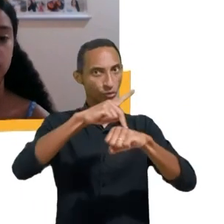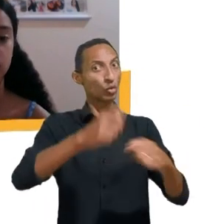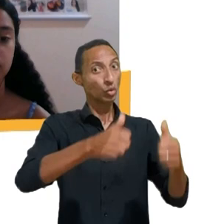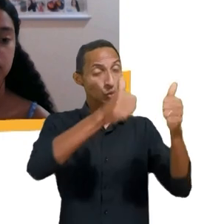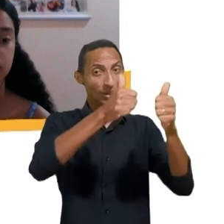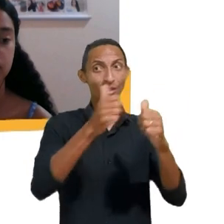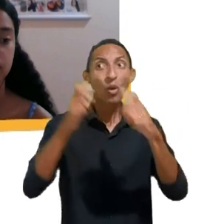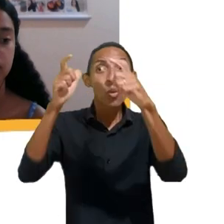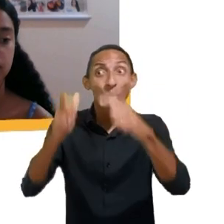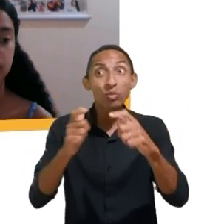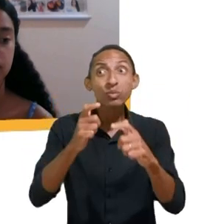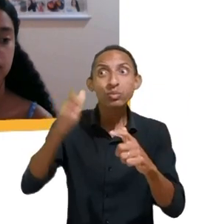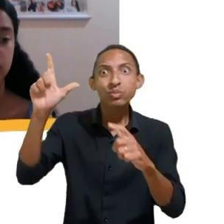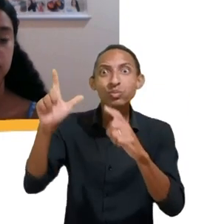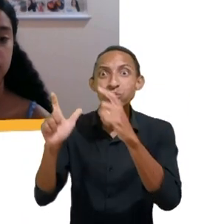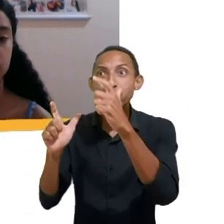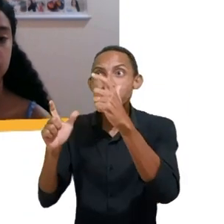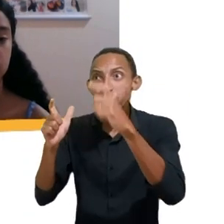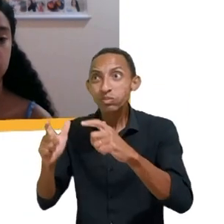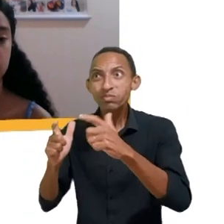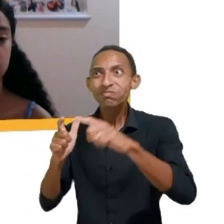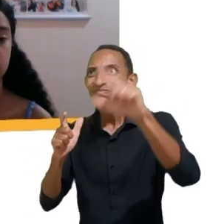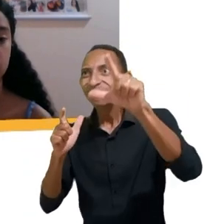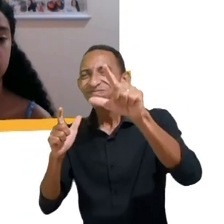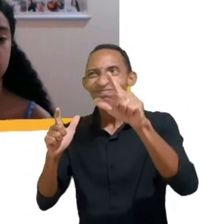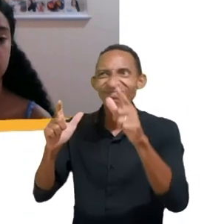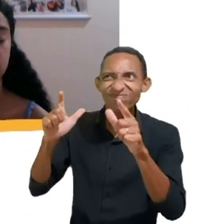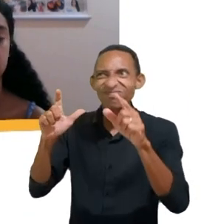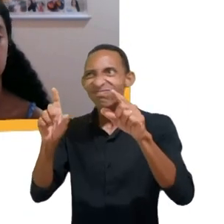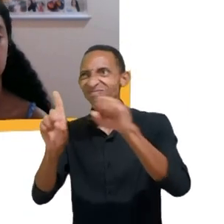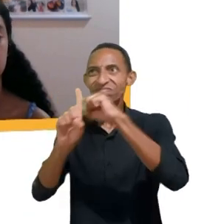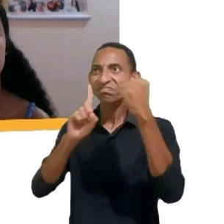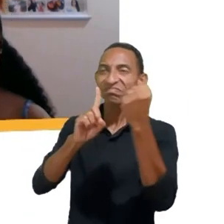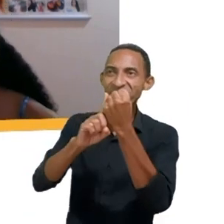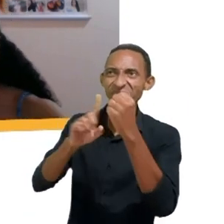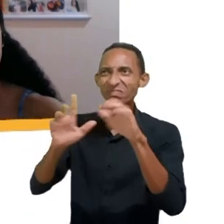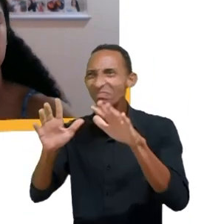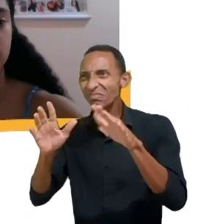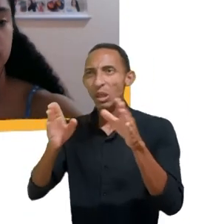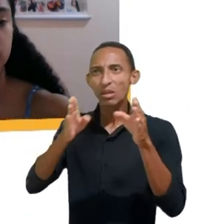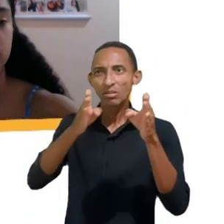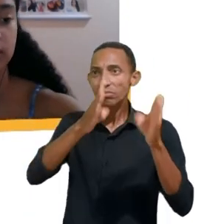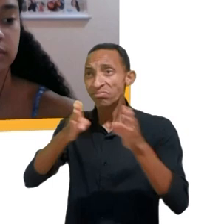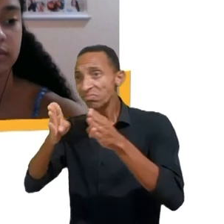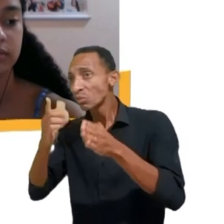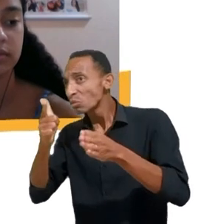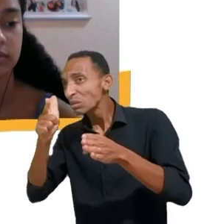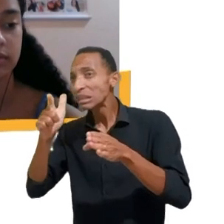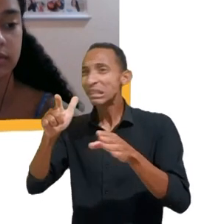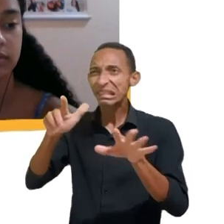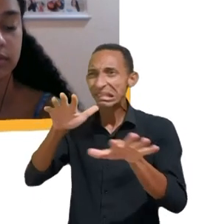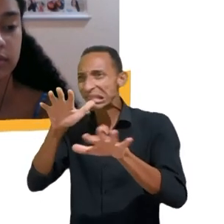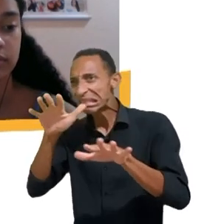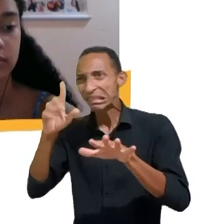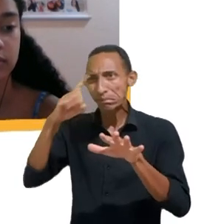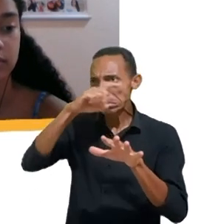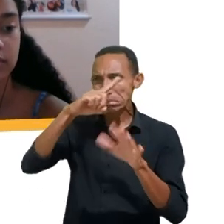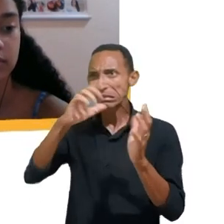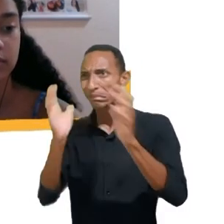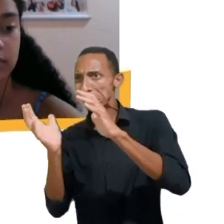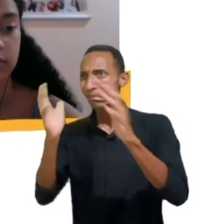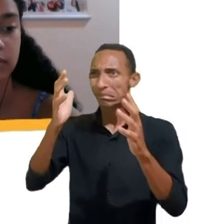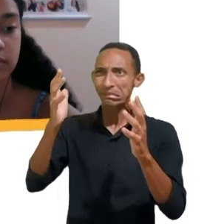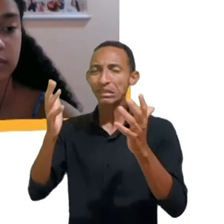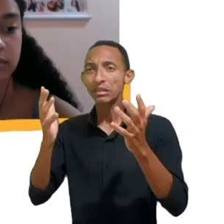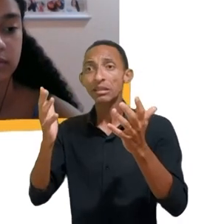uma pressão social menor, uma sociedade civil menos organizada e com capaz de incidir sobre isso, onde você tem um parlamento menos